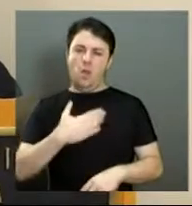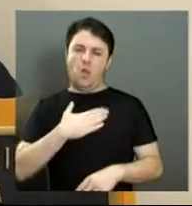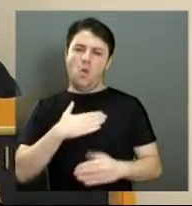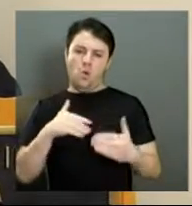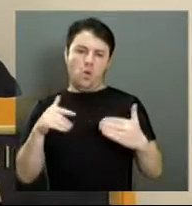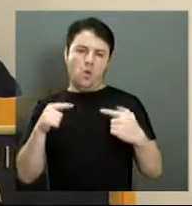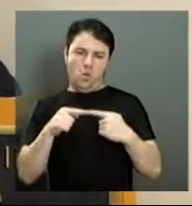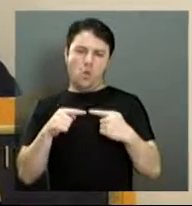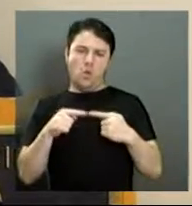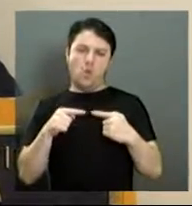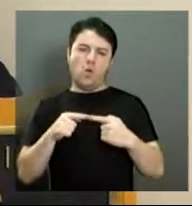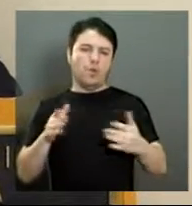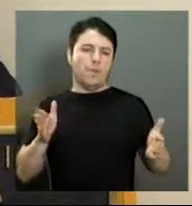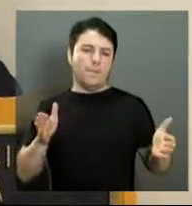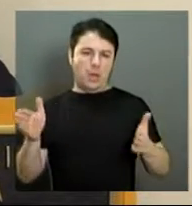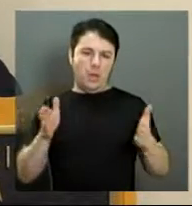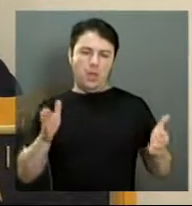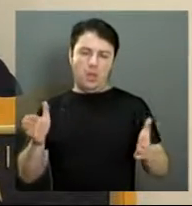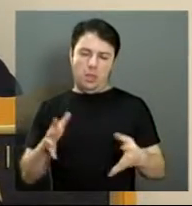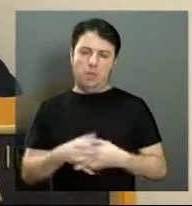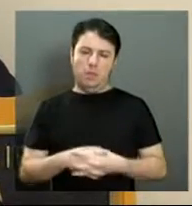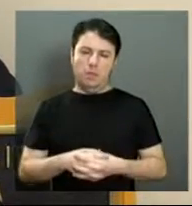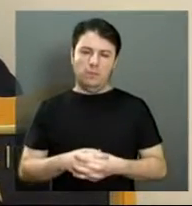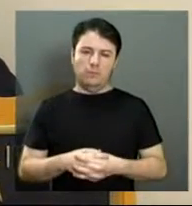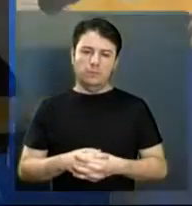garantindo mais saúde para a população.